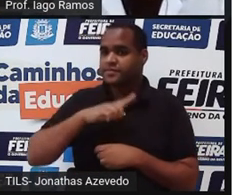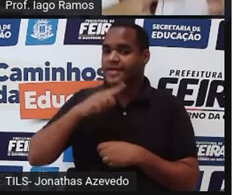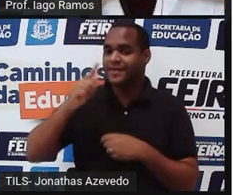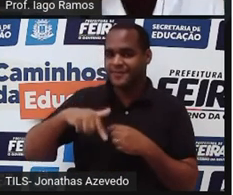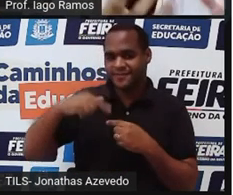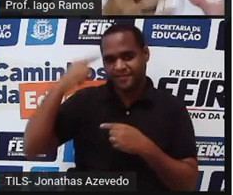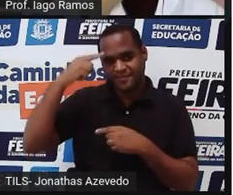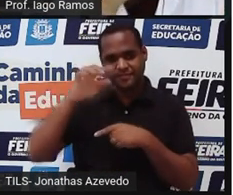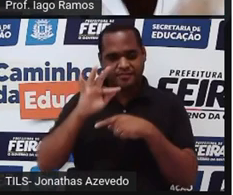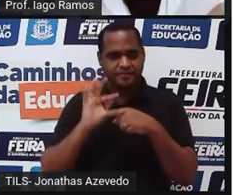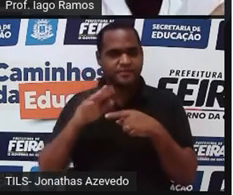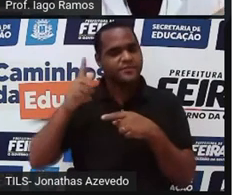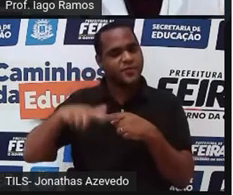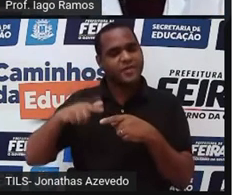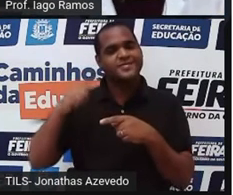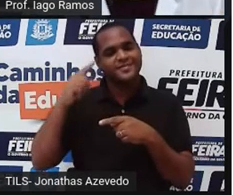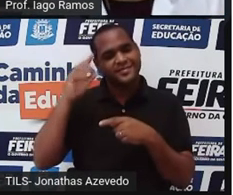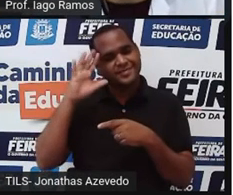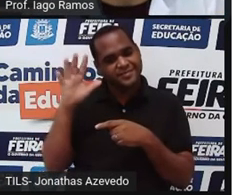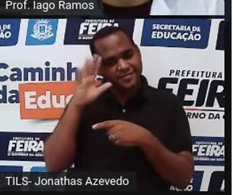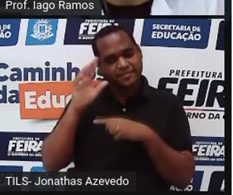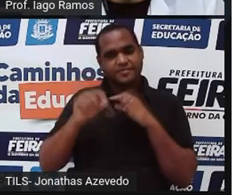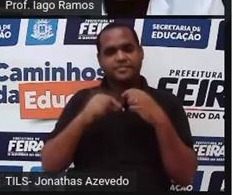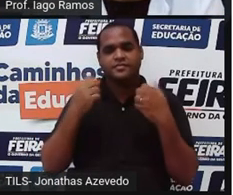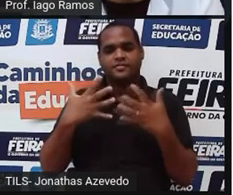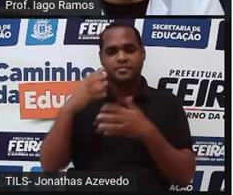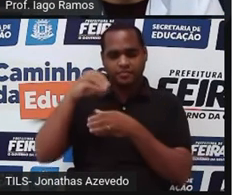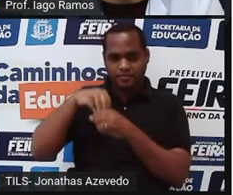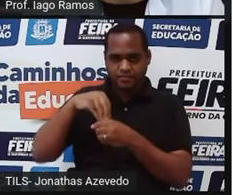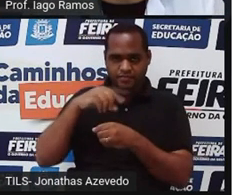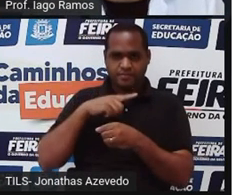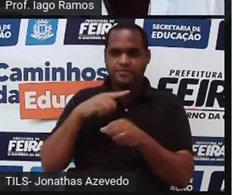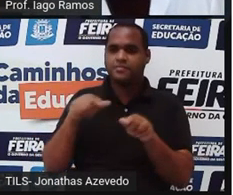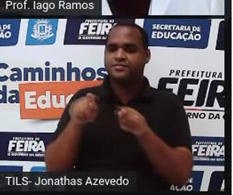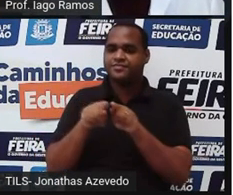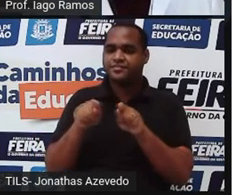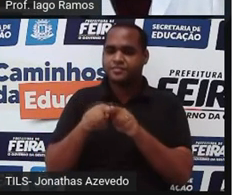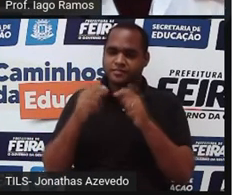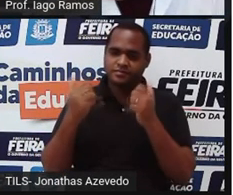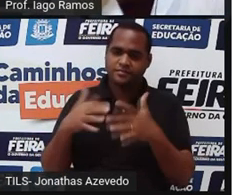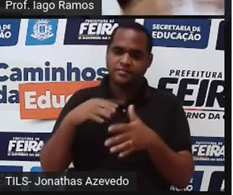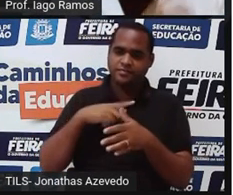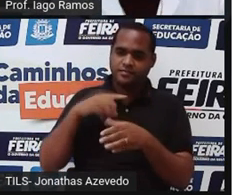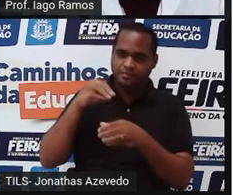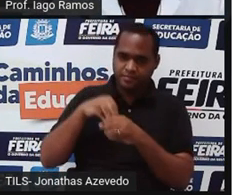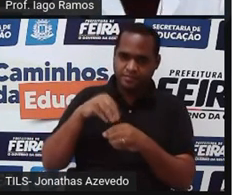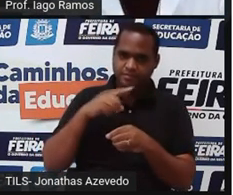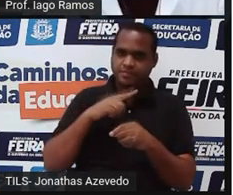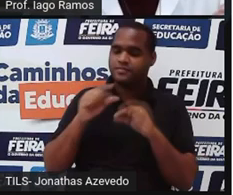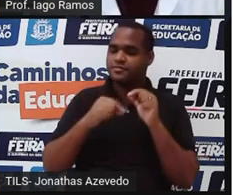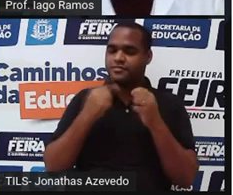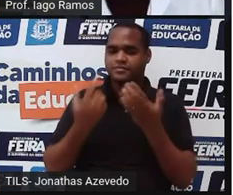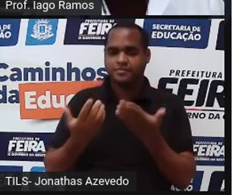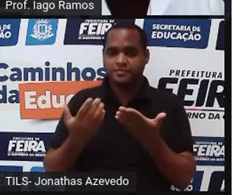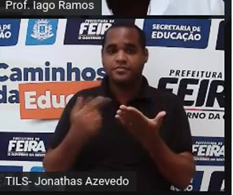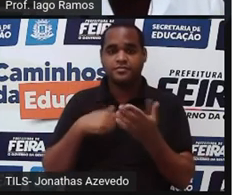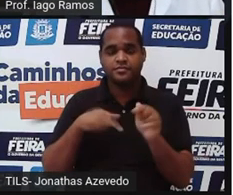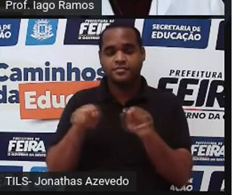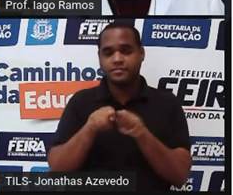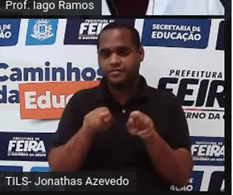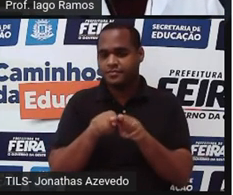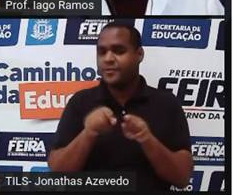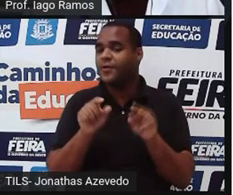racional por isso que os inteiros estão dentro dos racionais e os naturais estão dentro dos racionais também porque